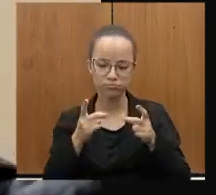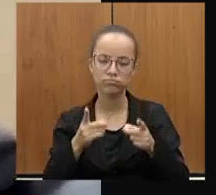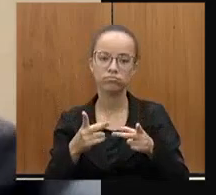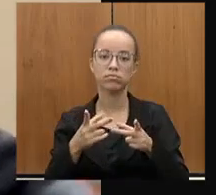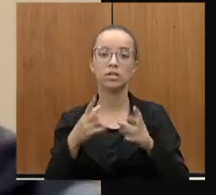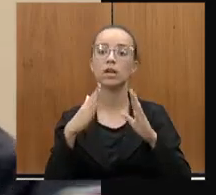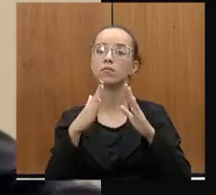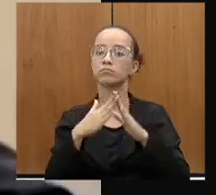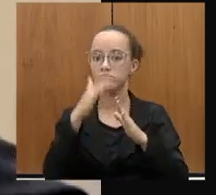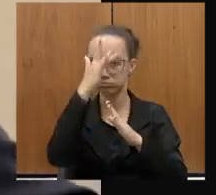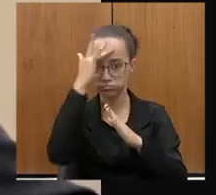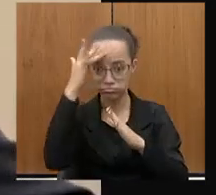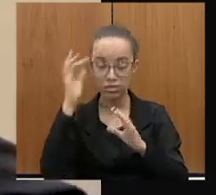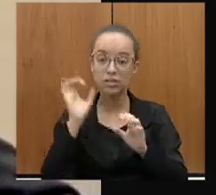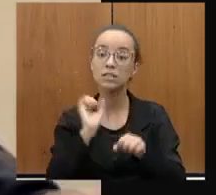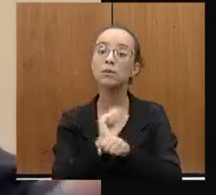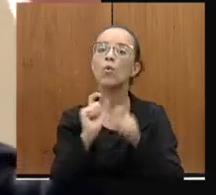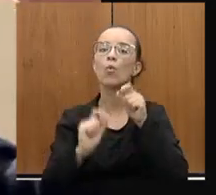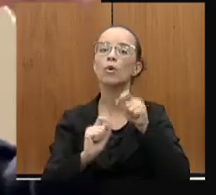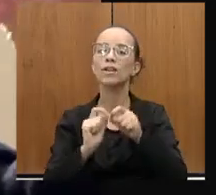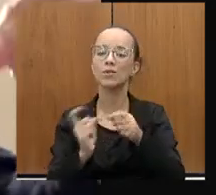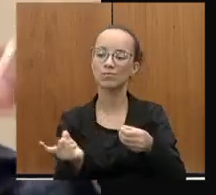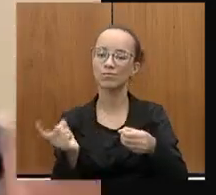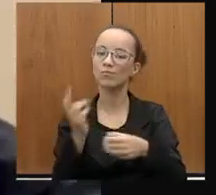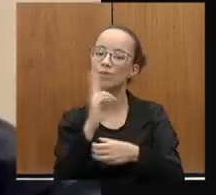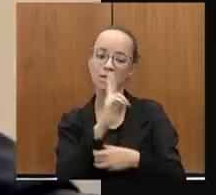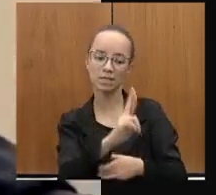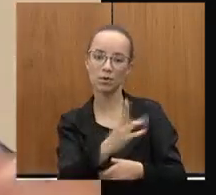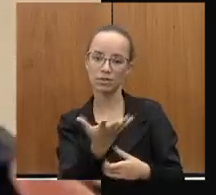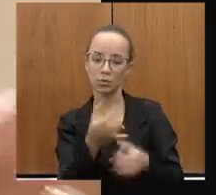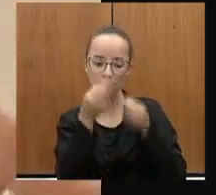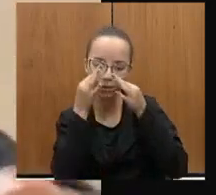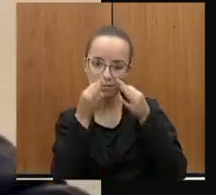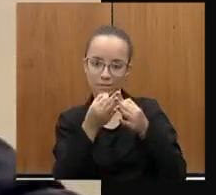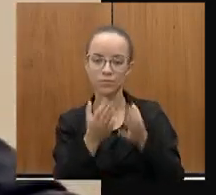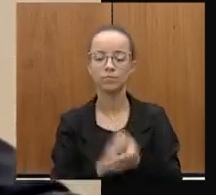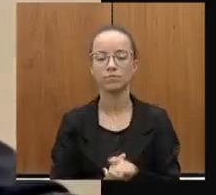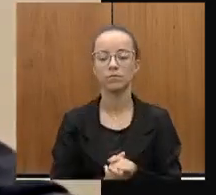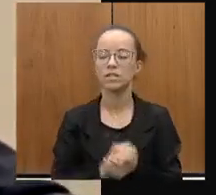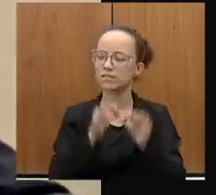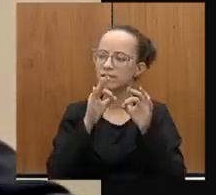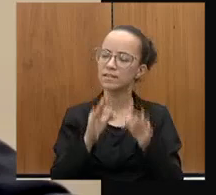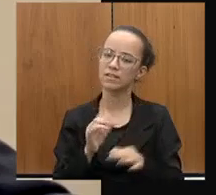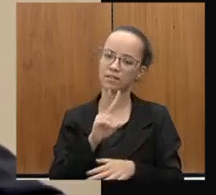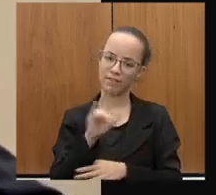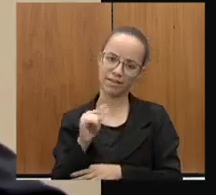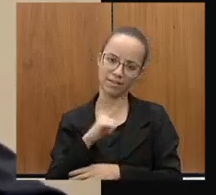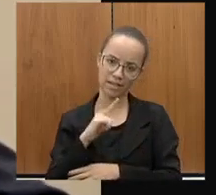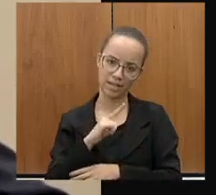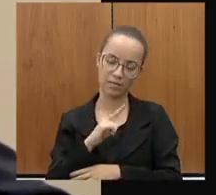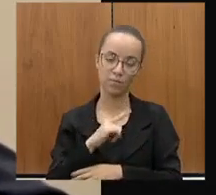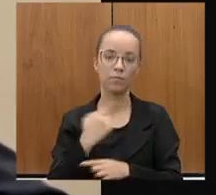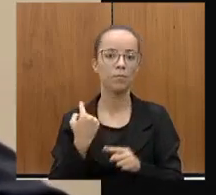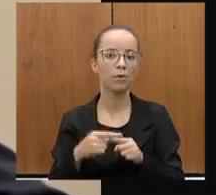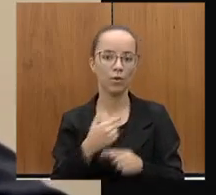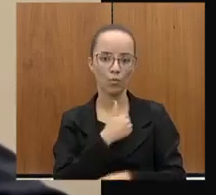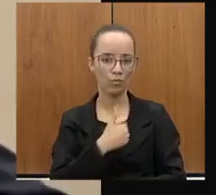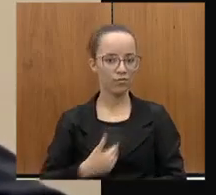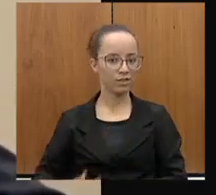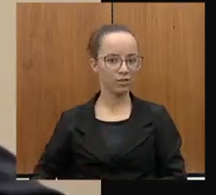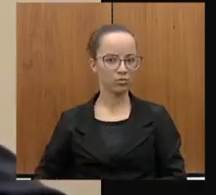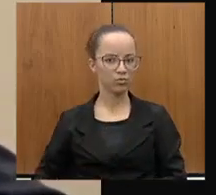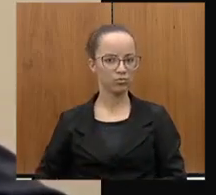aguardam por um retorno, aguardam por uma atenção, que eu tenho certeza que virá, que nós estamos lidando com um governo